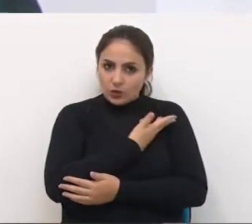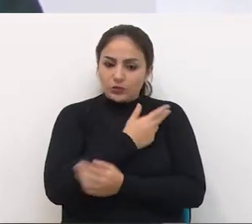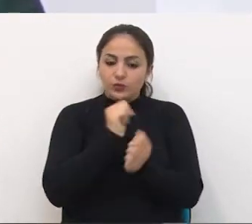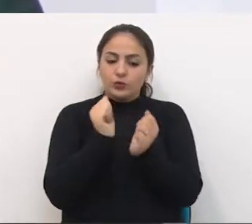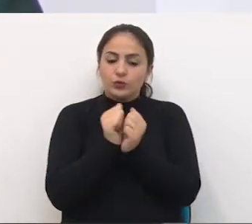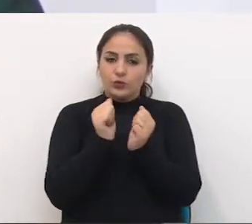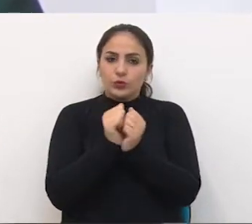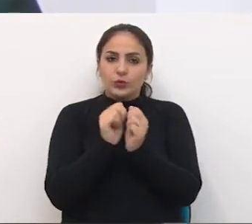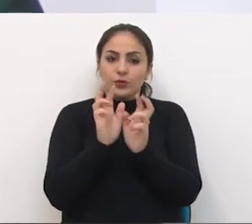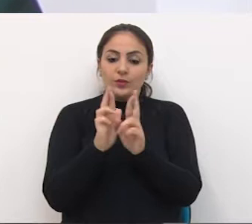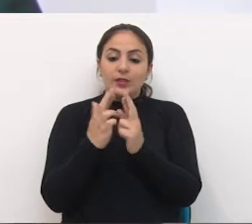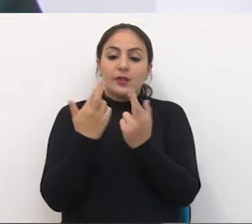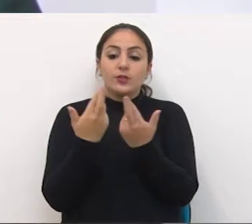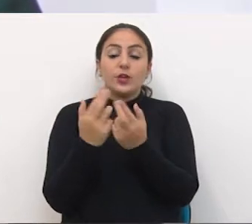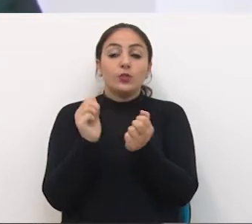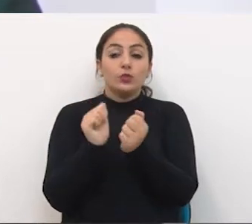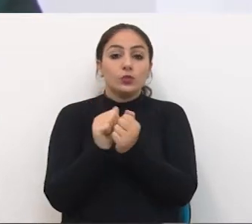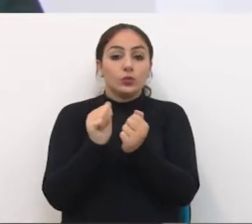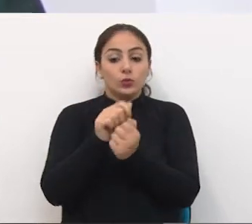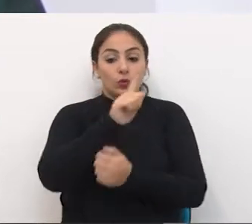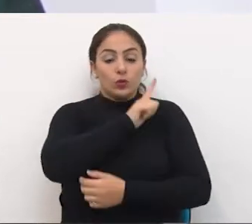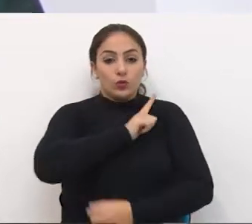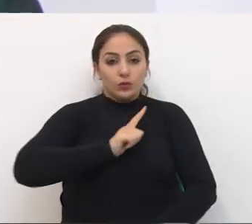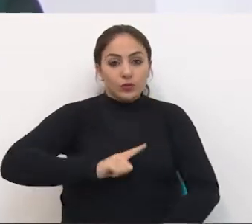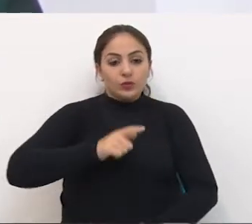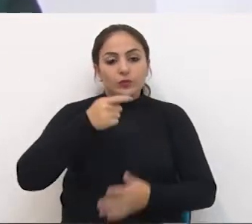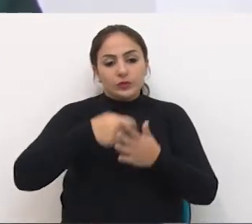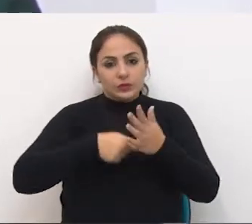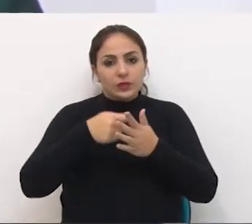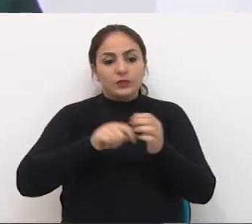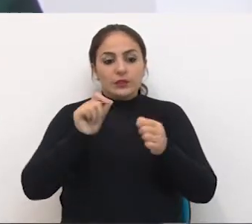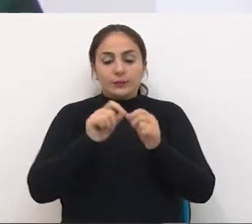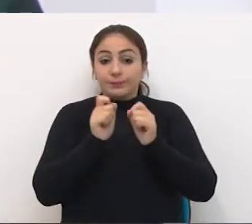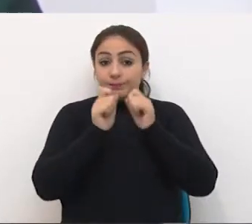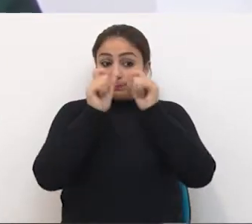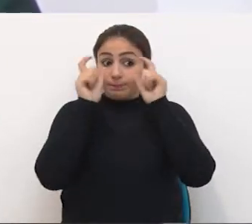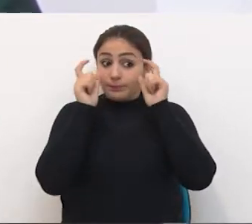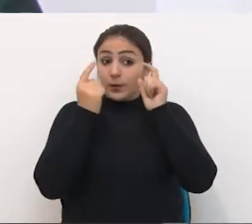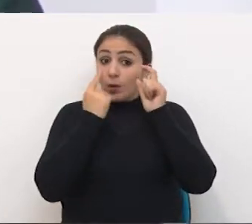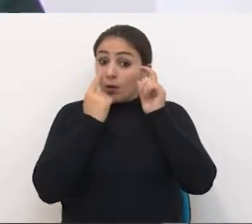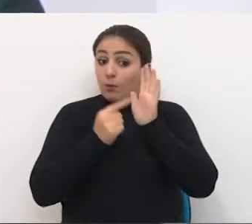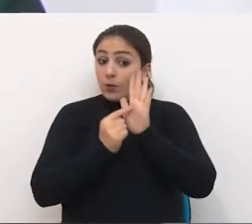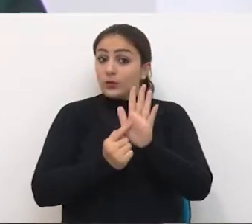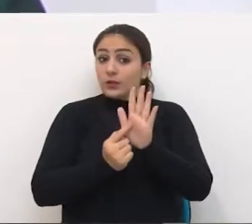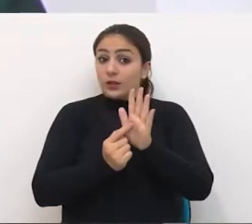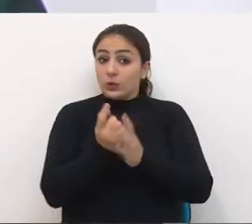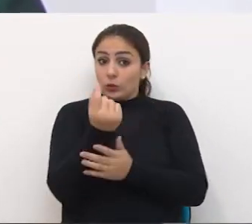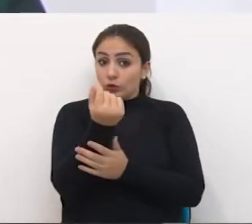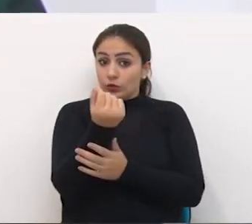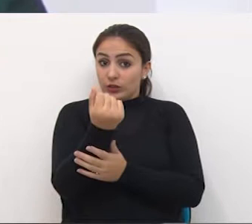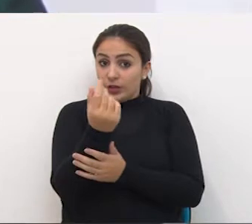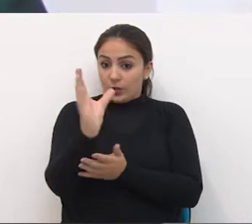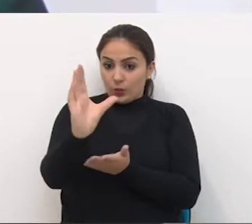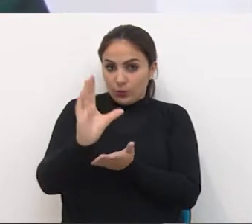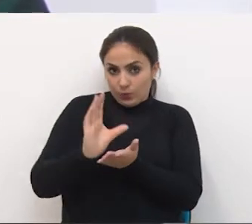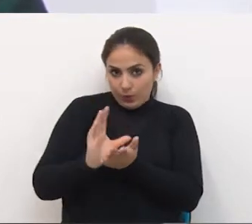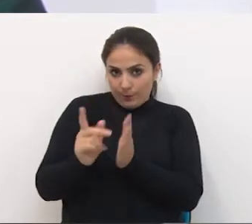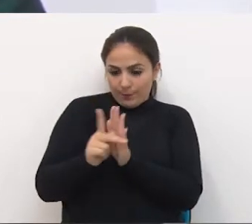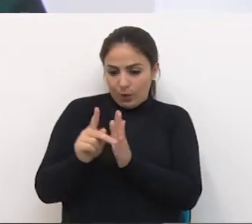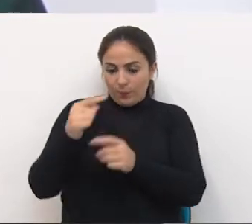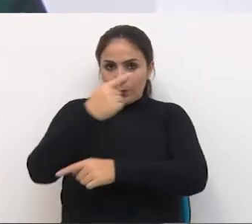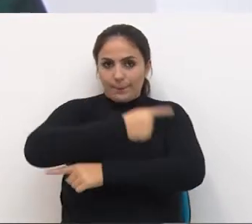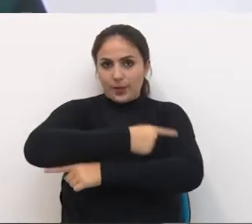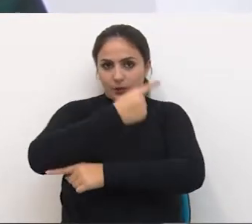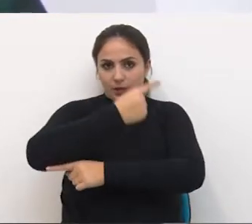reunidos nos próximos dias com ele E vão fazer esse alerta O dinheiro arrecadado Os